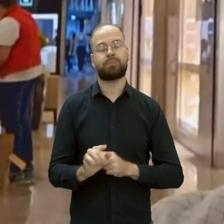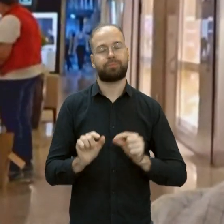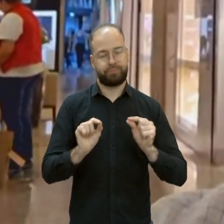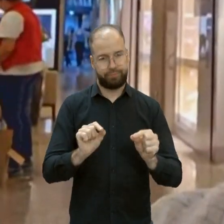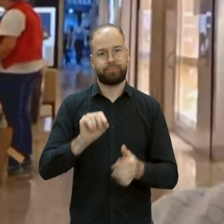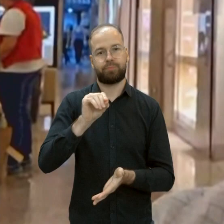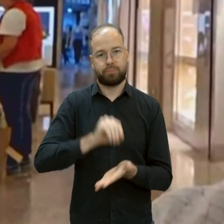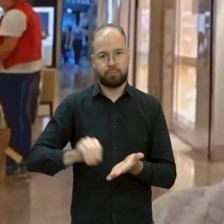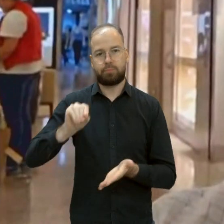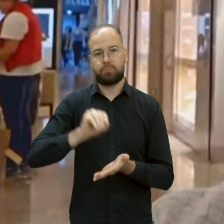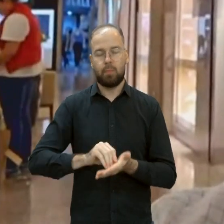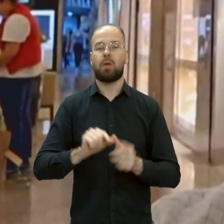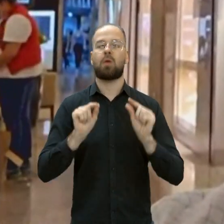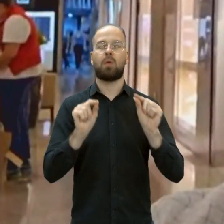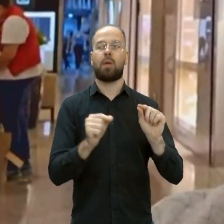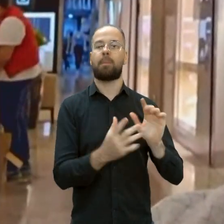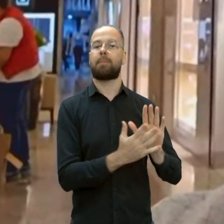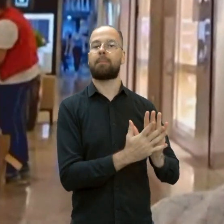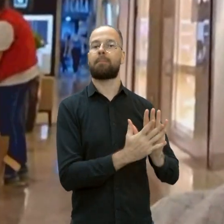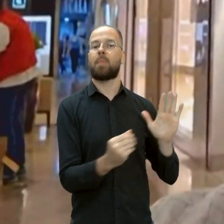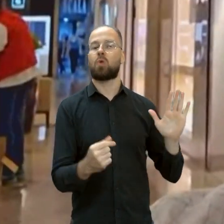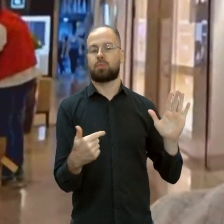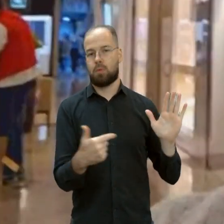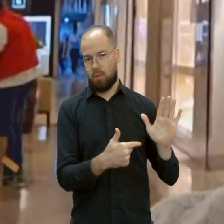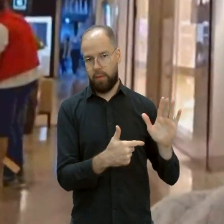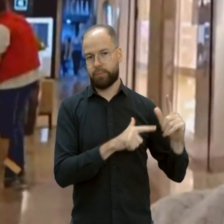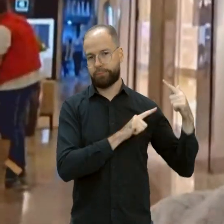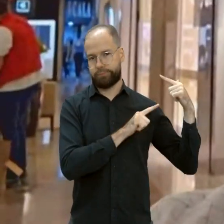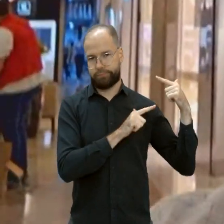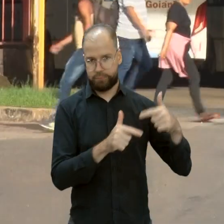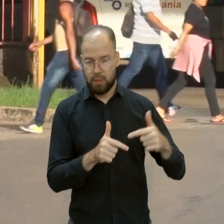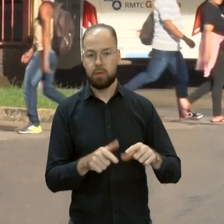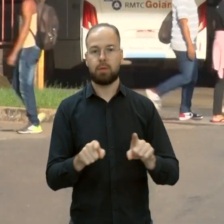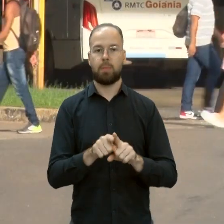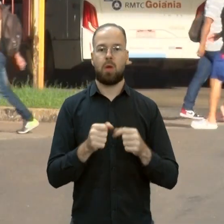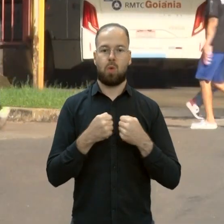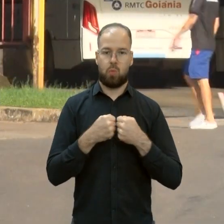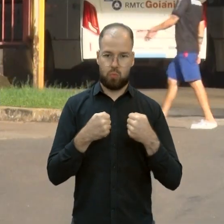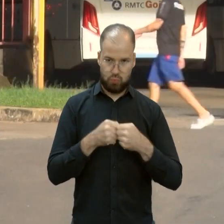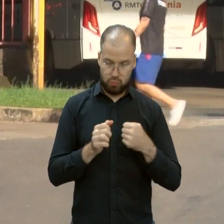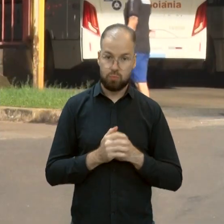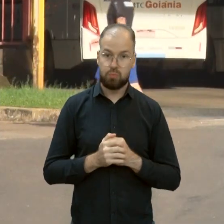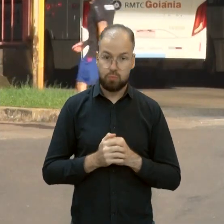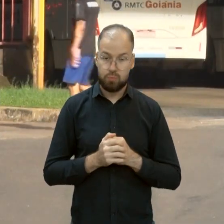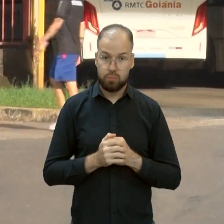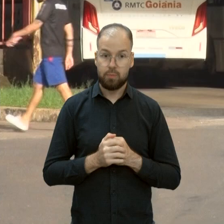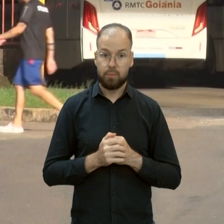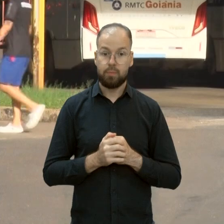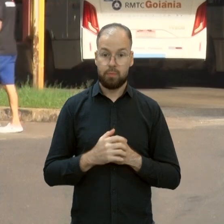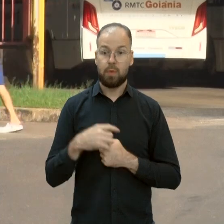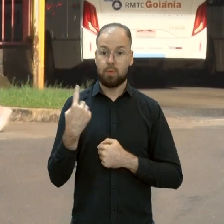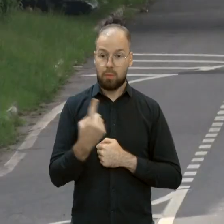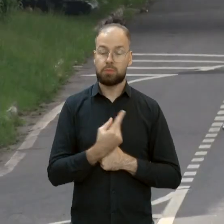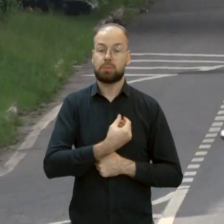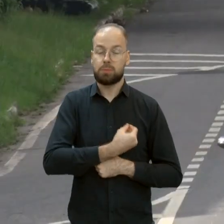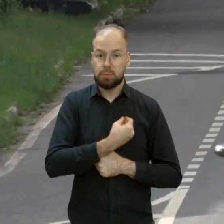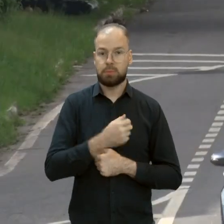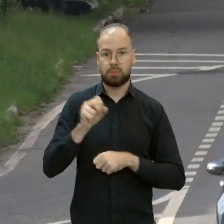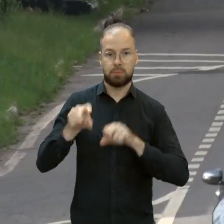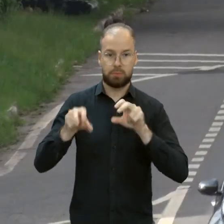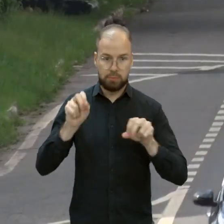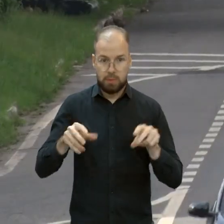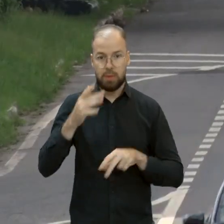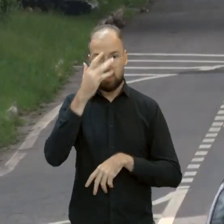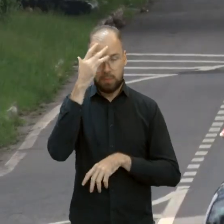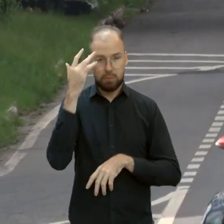modelo, pelo caso particular e ônibus. Nós temos que fugir disso para ter qualidade de vida, diminuir